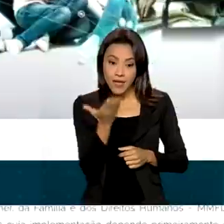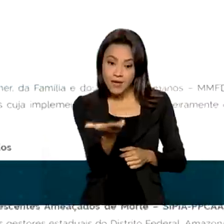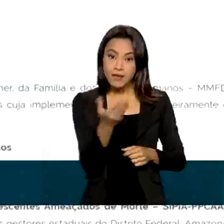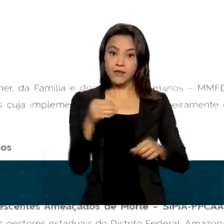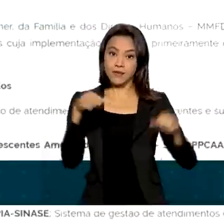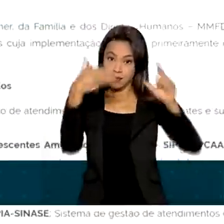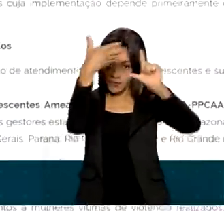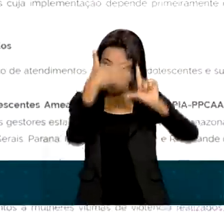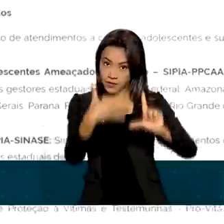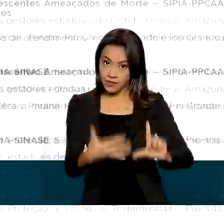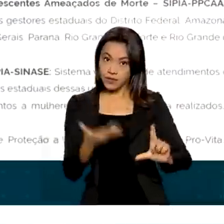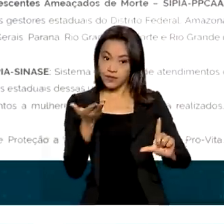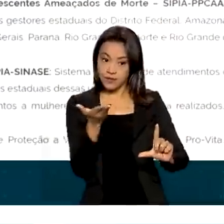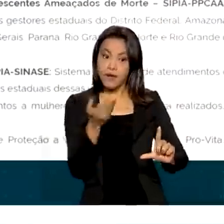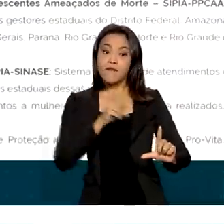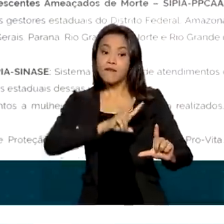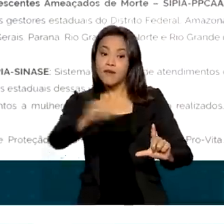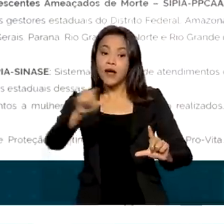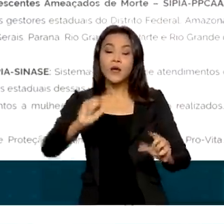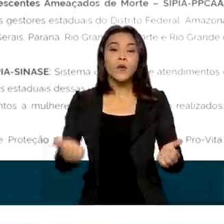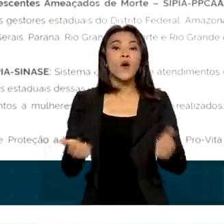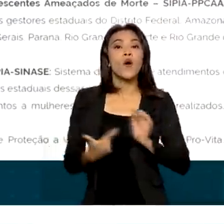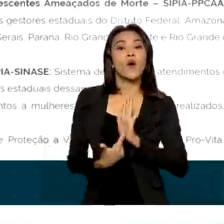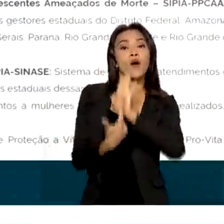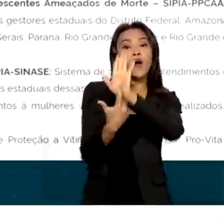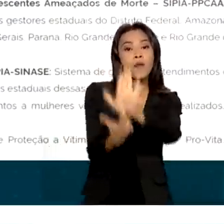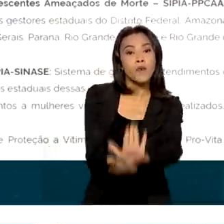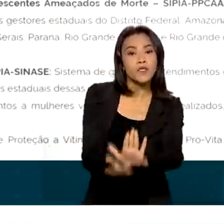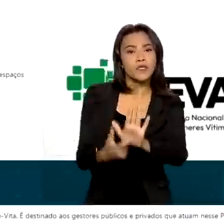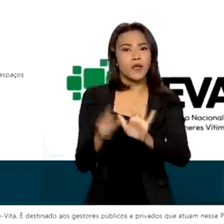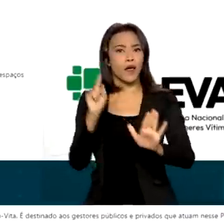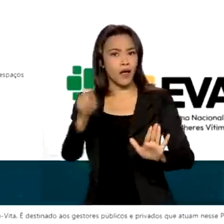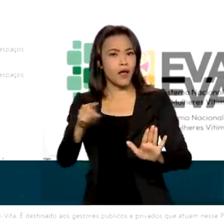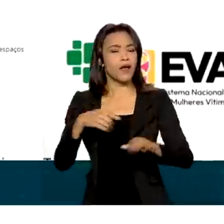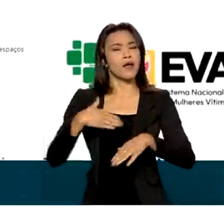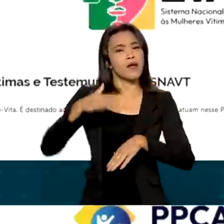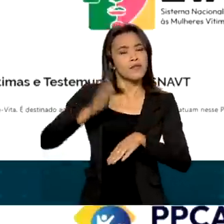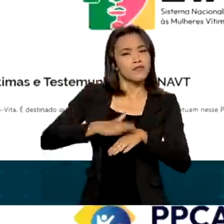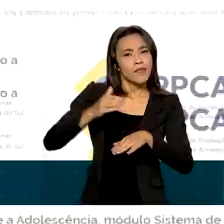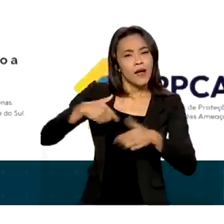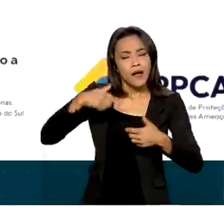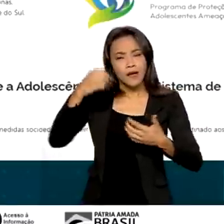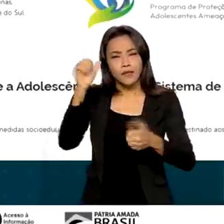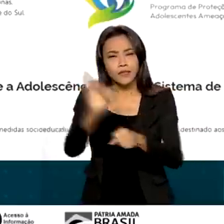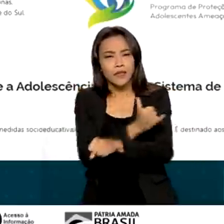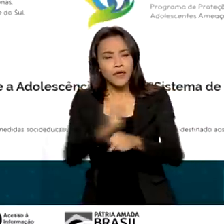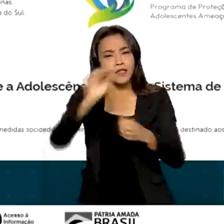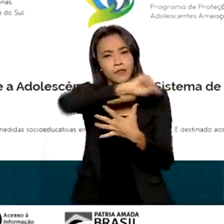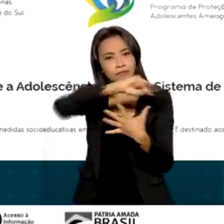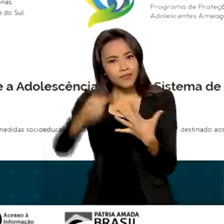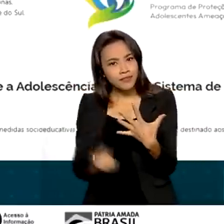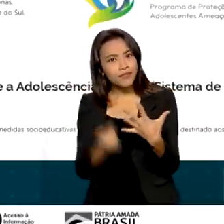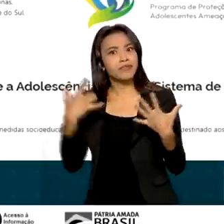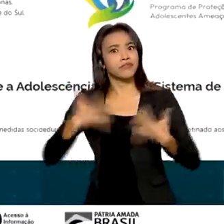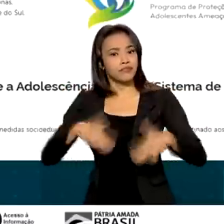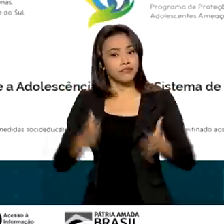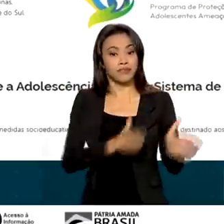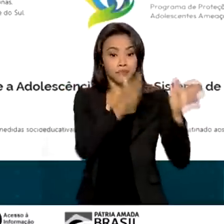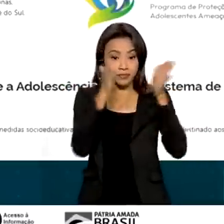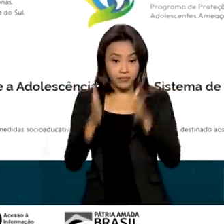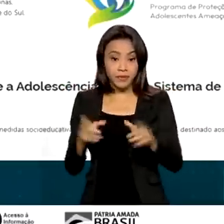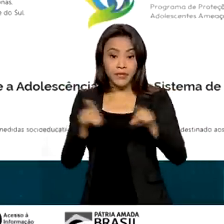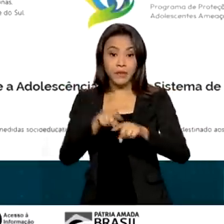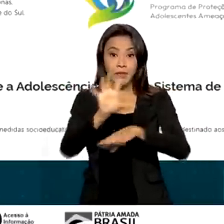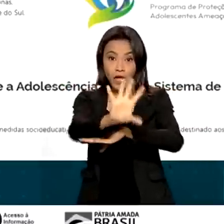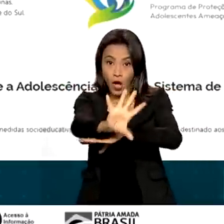Nacional de Direitos Humanos vai disponibilizar iniciativas inéditas, além das ações e serviços da Ouvidoria Nacional de